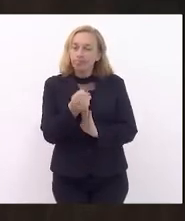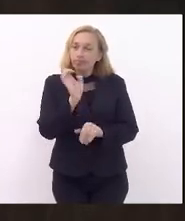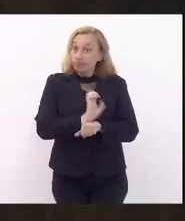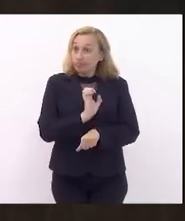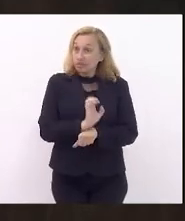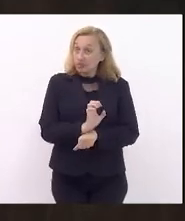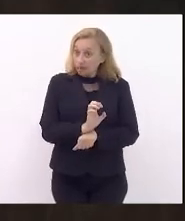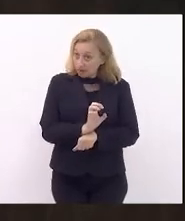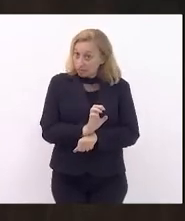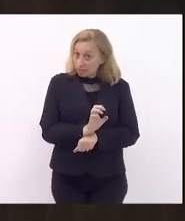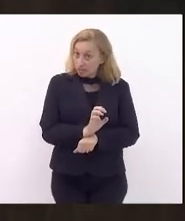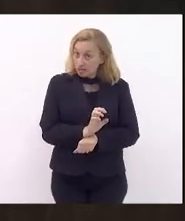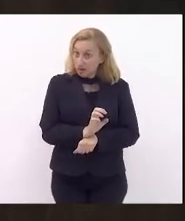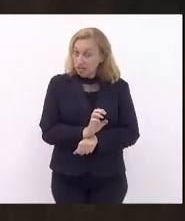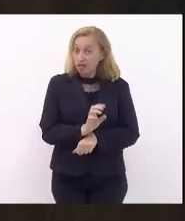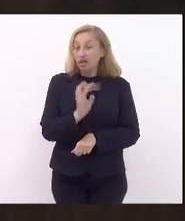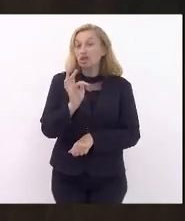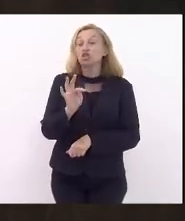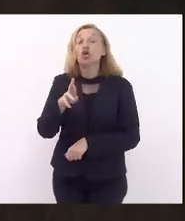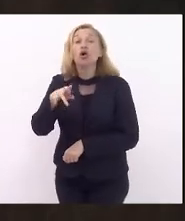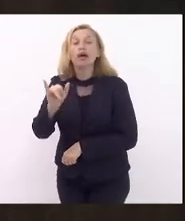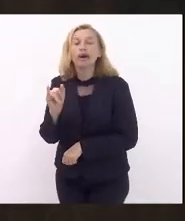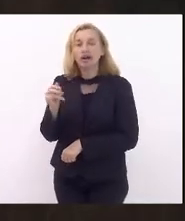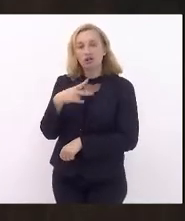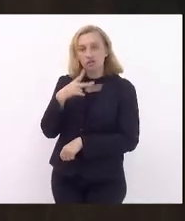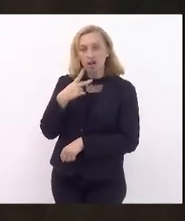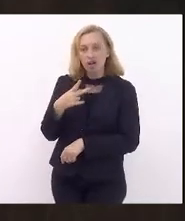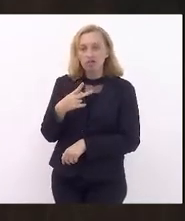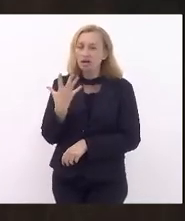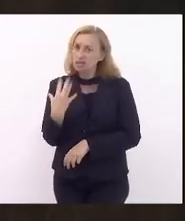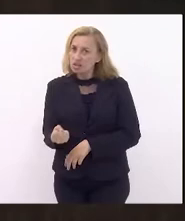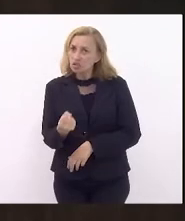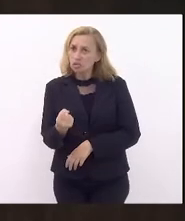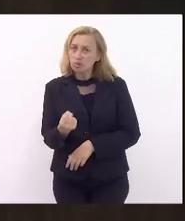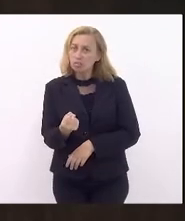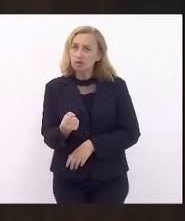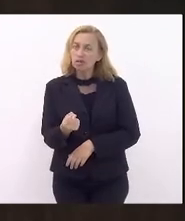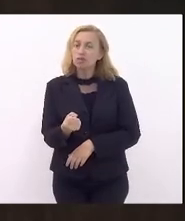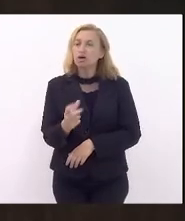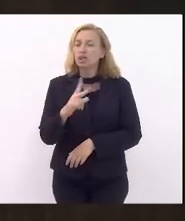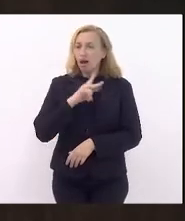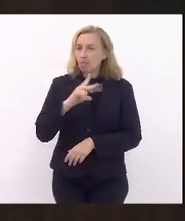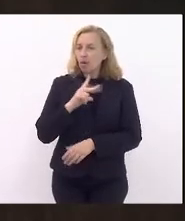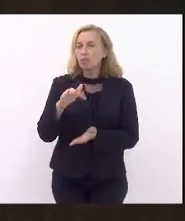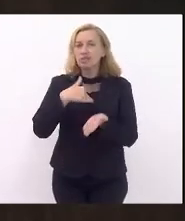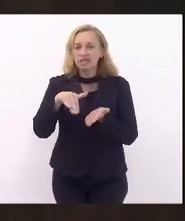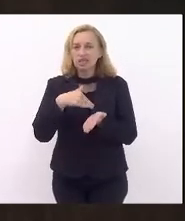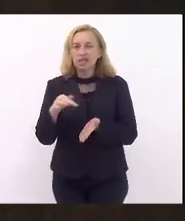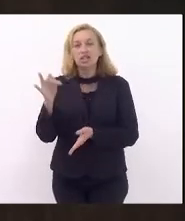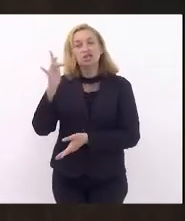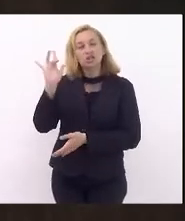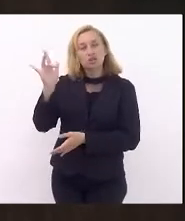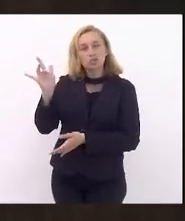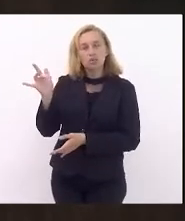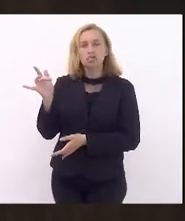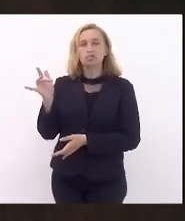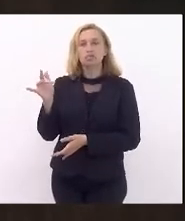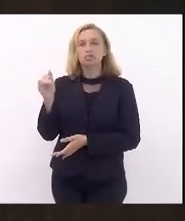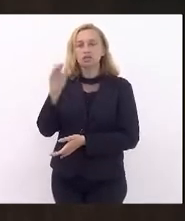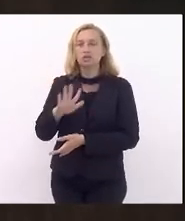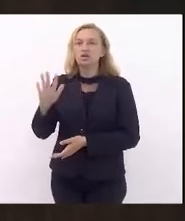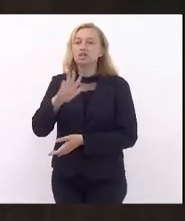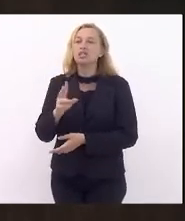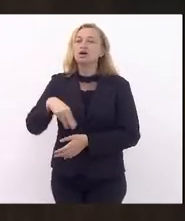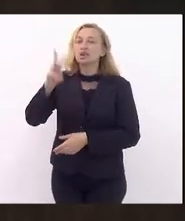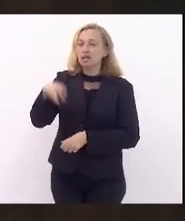essa troika, o eu chamo de uma troika, deu parecer favorável e a própria secretaria do Tesouro Nacional. Quem deu parecer contrário foi